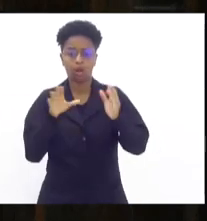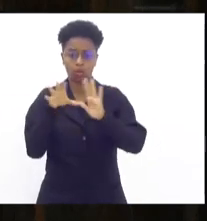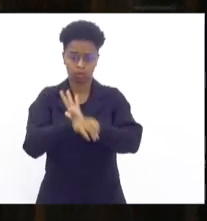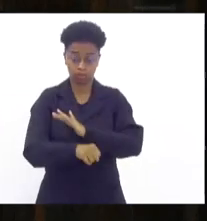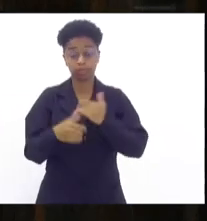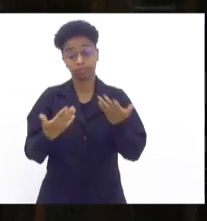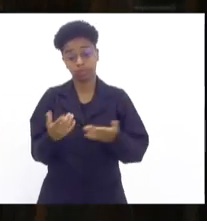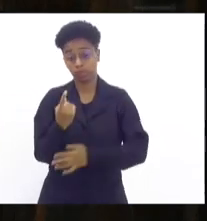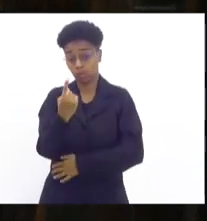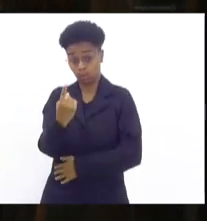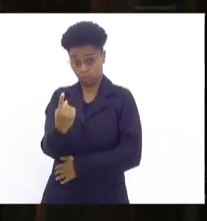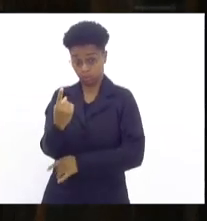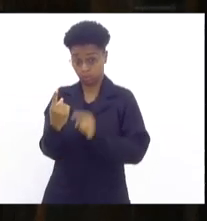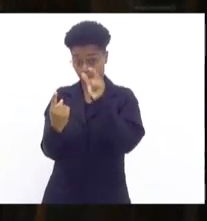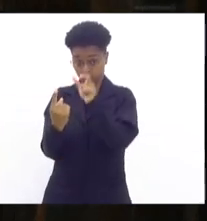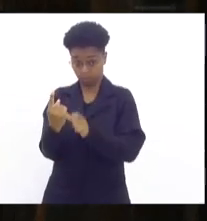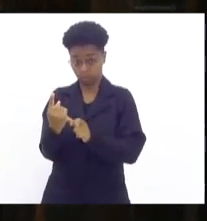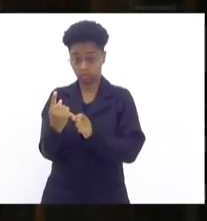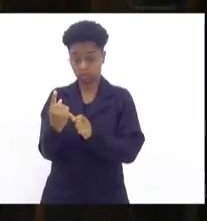desses elementos,